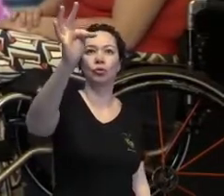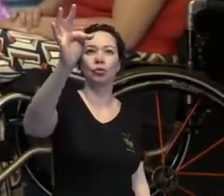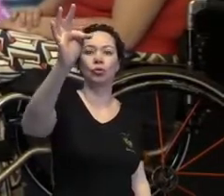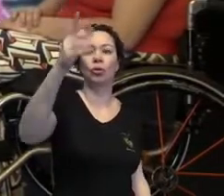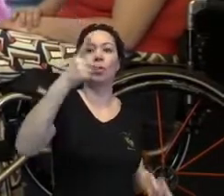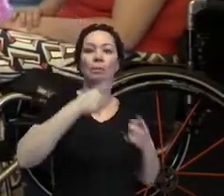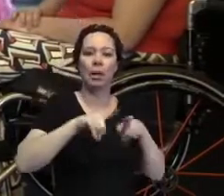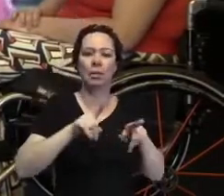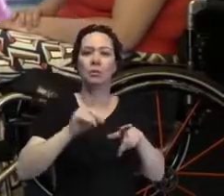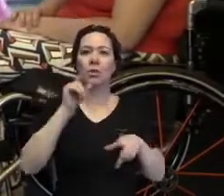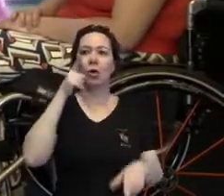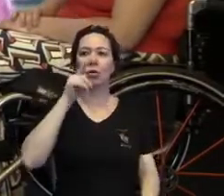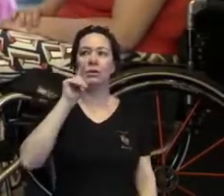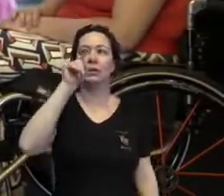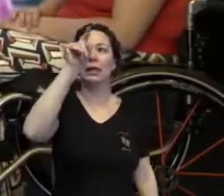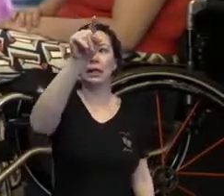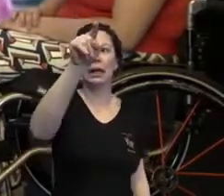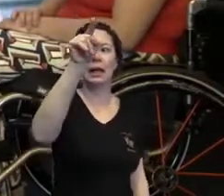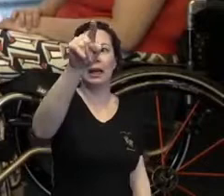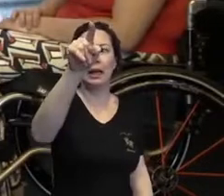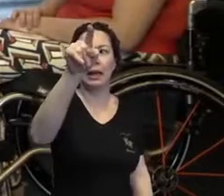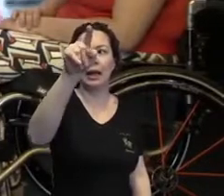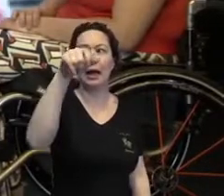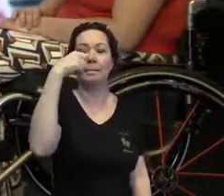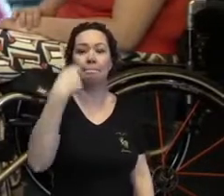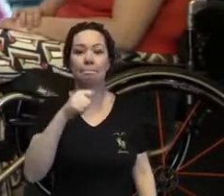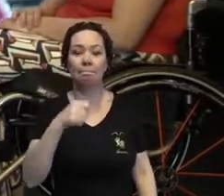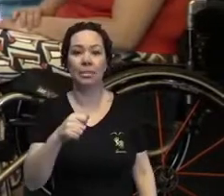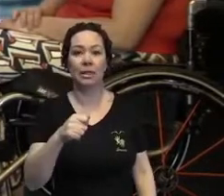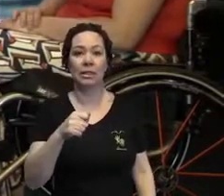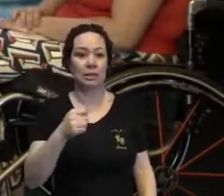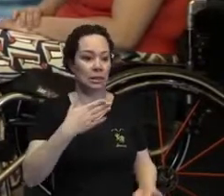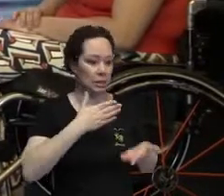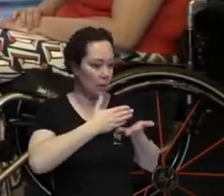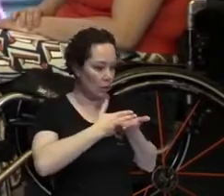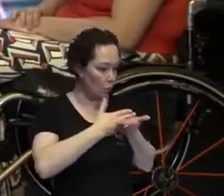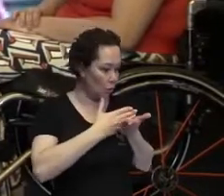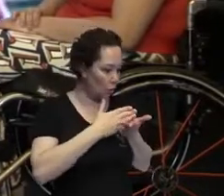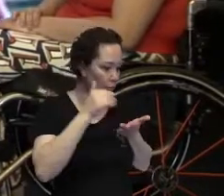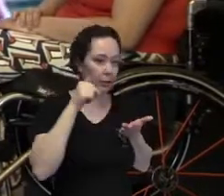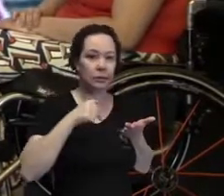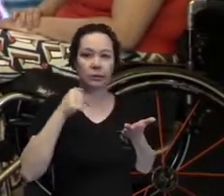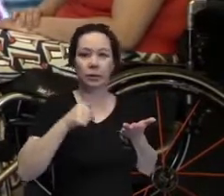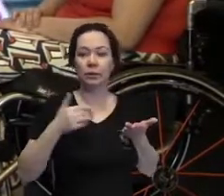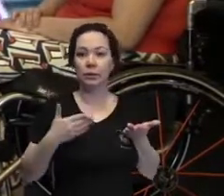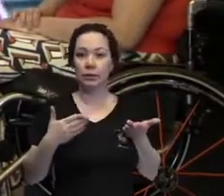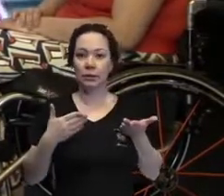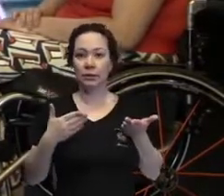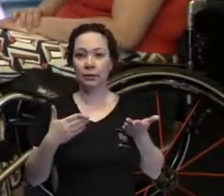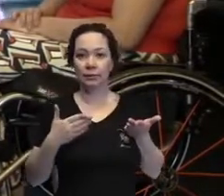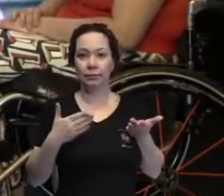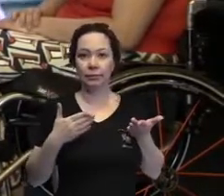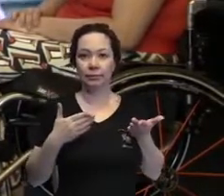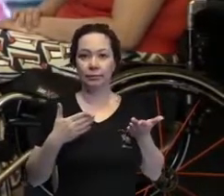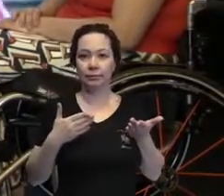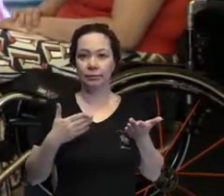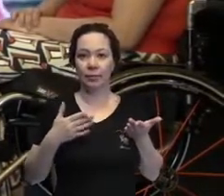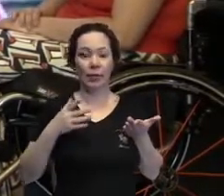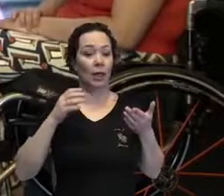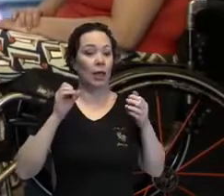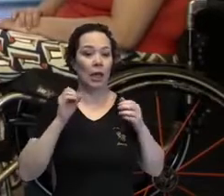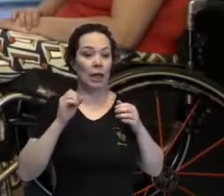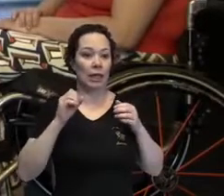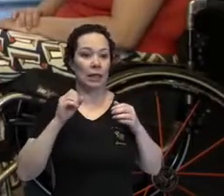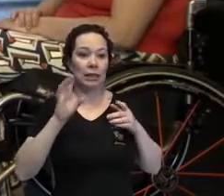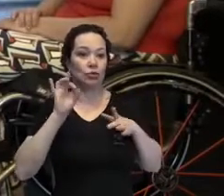que para chegar lá longe a gente precisa dar o primeiro próximo passo e o primeiro próximo passo às vezes está muito próximo